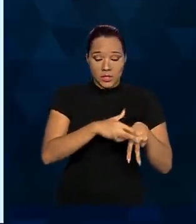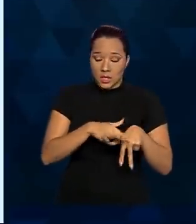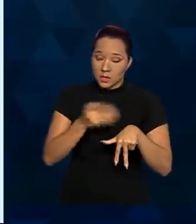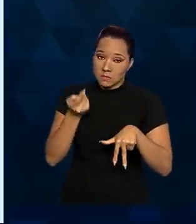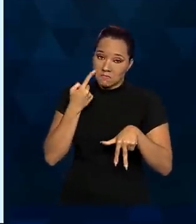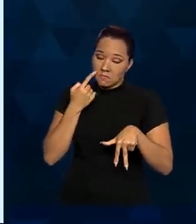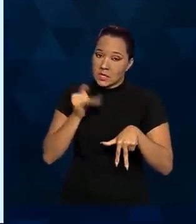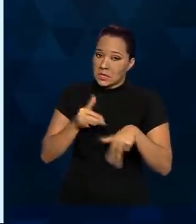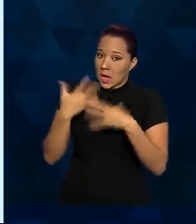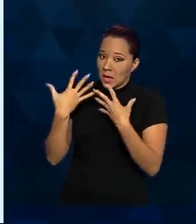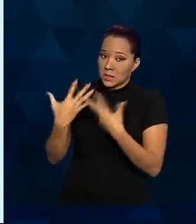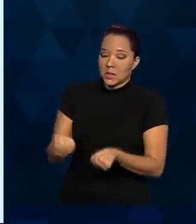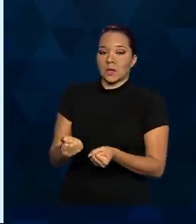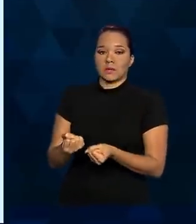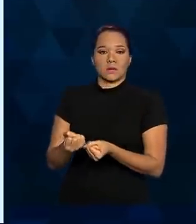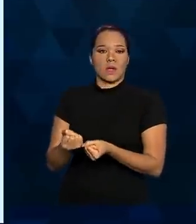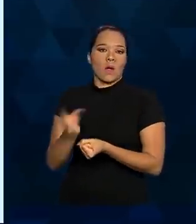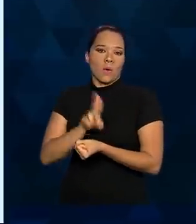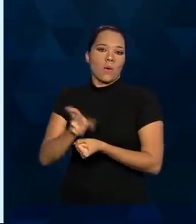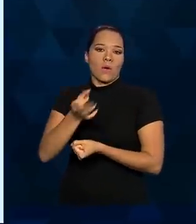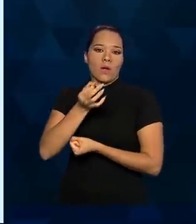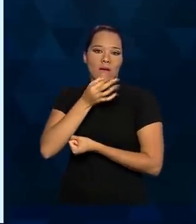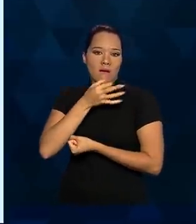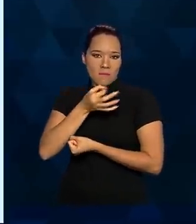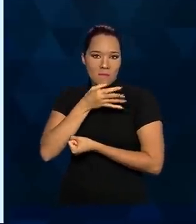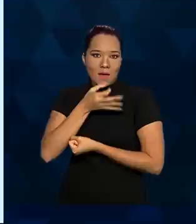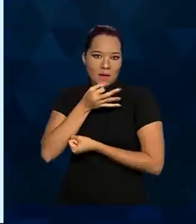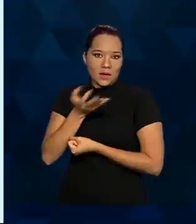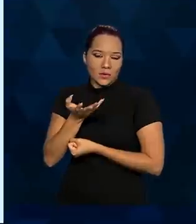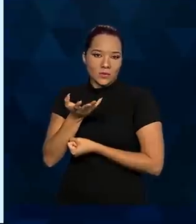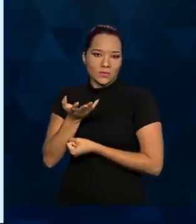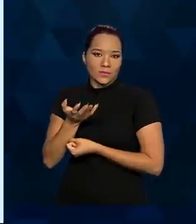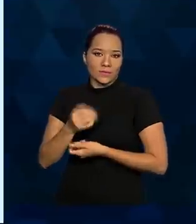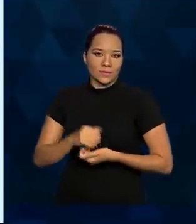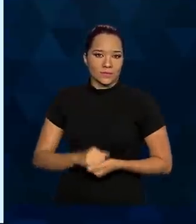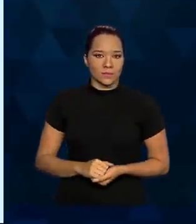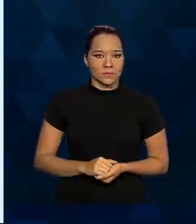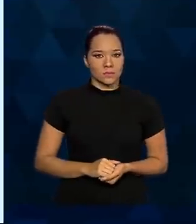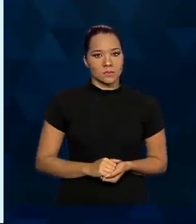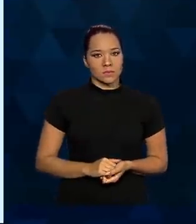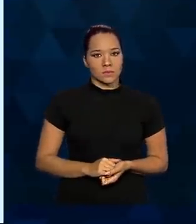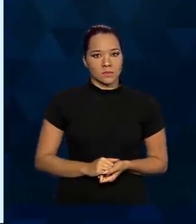ser medicado com esse medicamento mediante uma autorização formal.